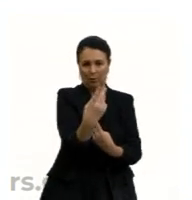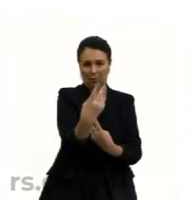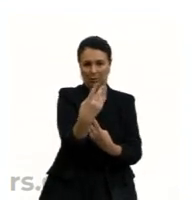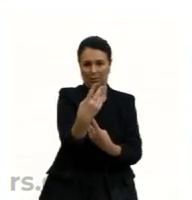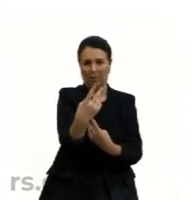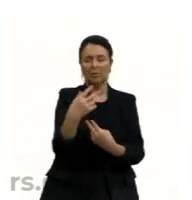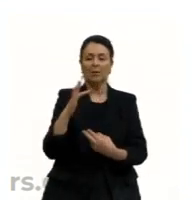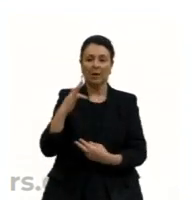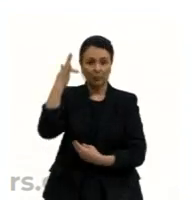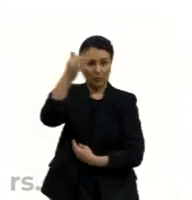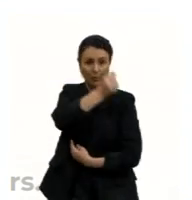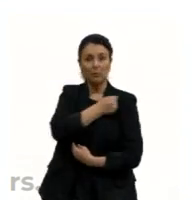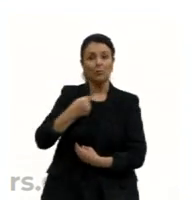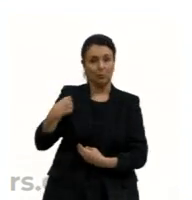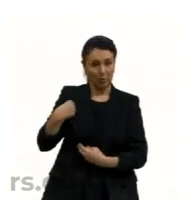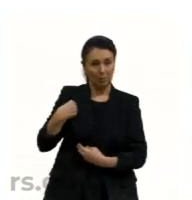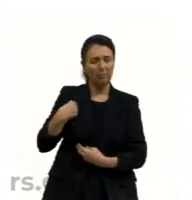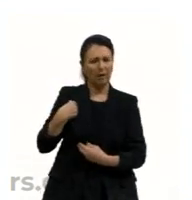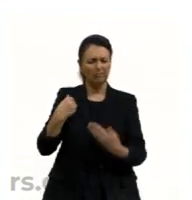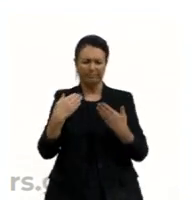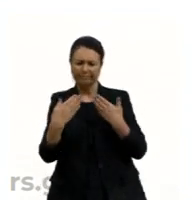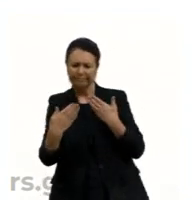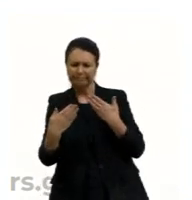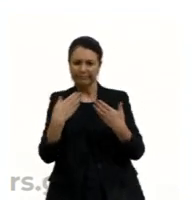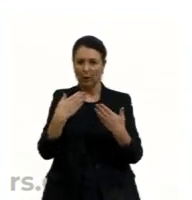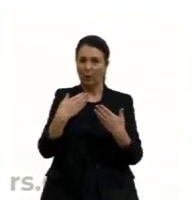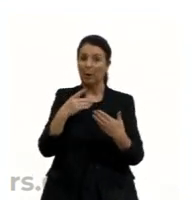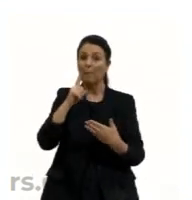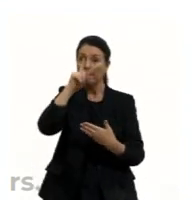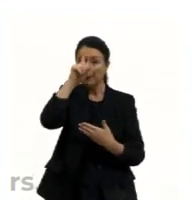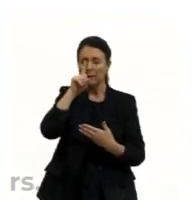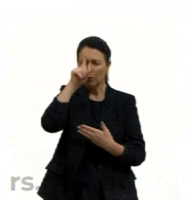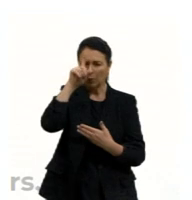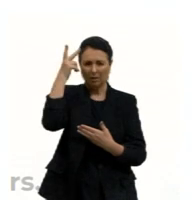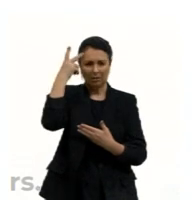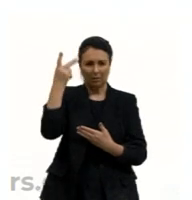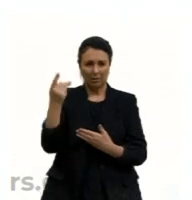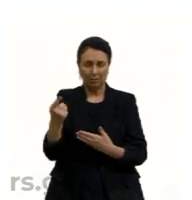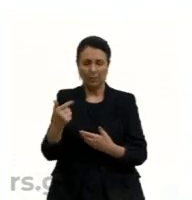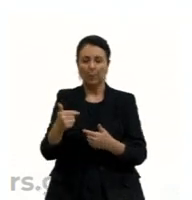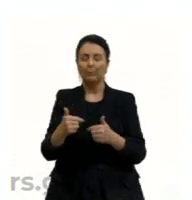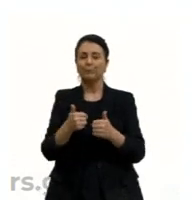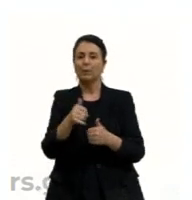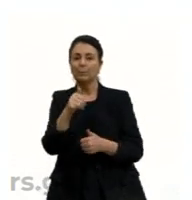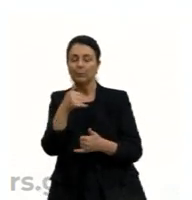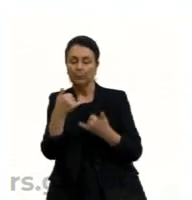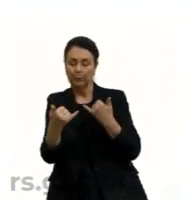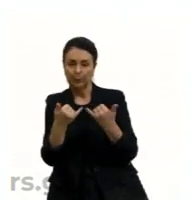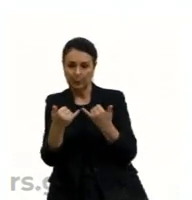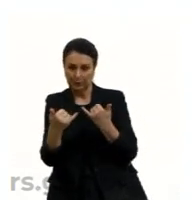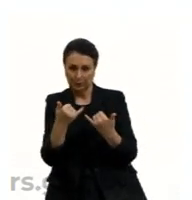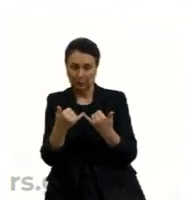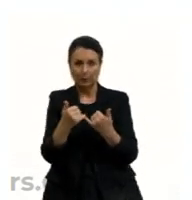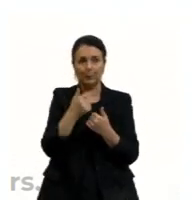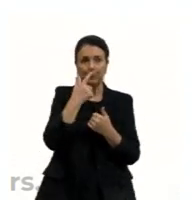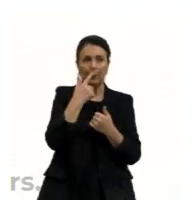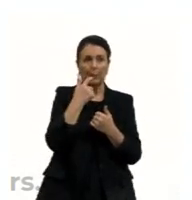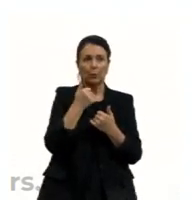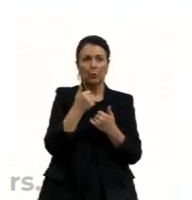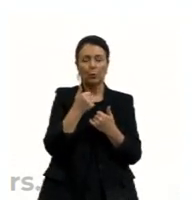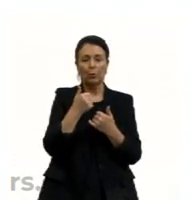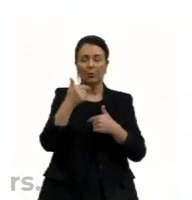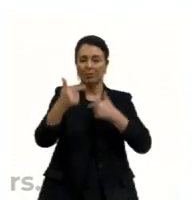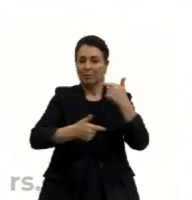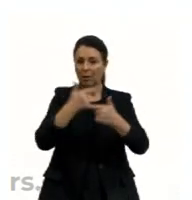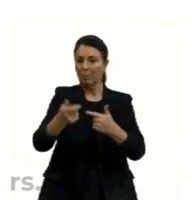filosofia. Olha o perigo da naturalização. O trabalho escravo. Há muitos anos, o trabalho escravo foi natural.